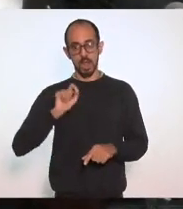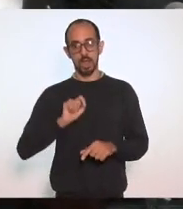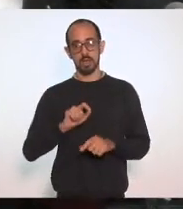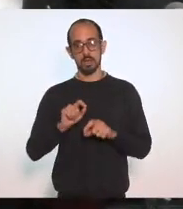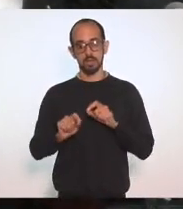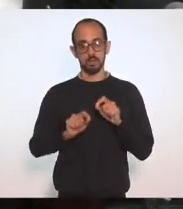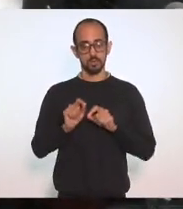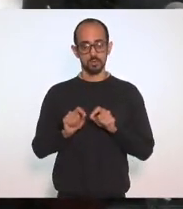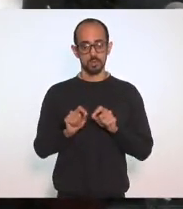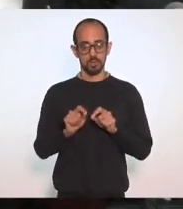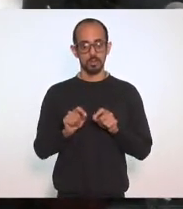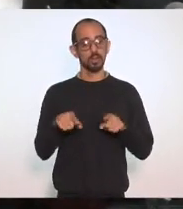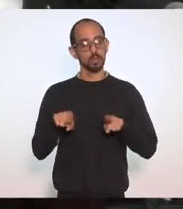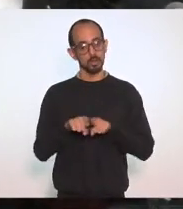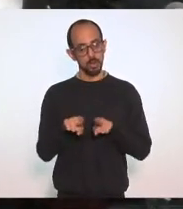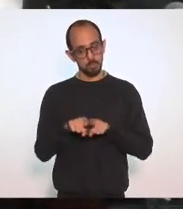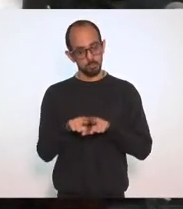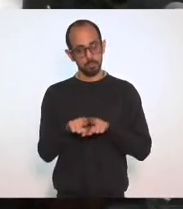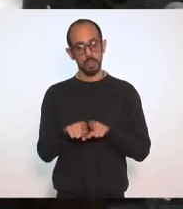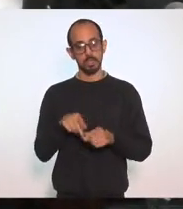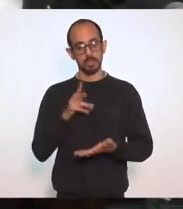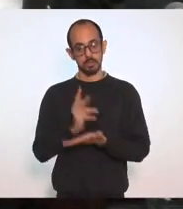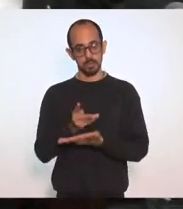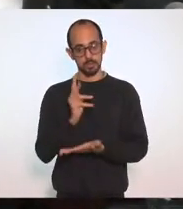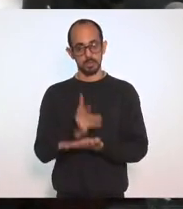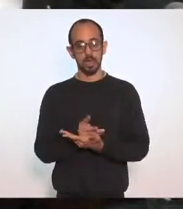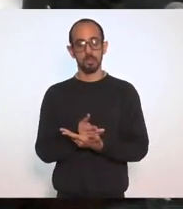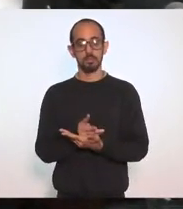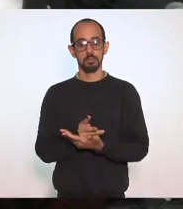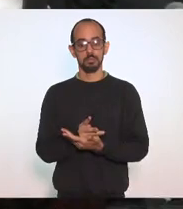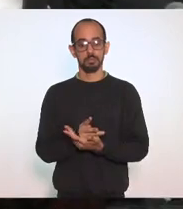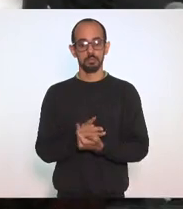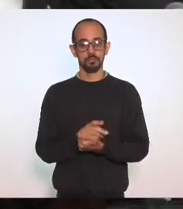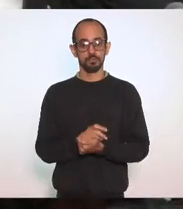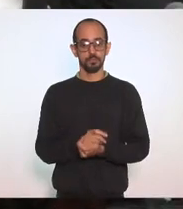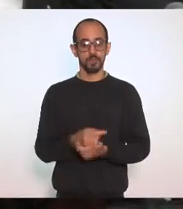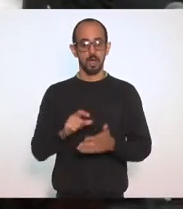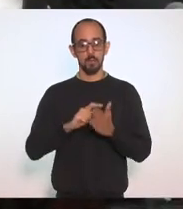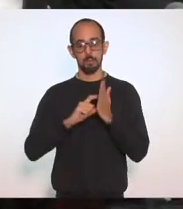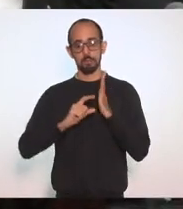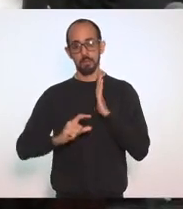em relação também, sempre, ao parágrafo único.